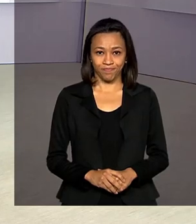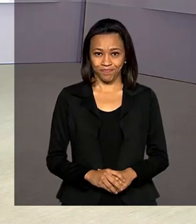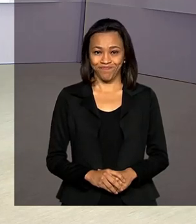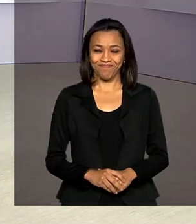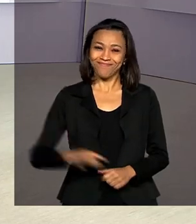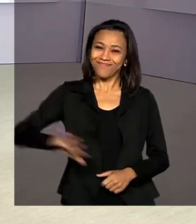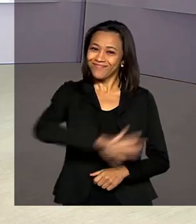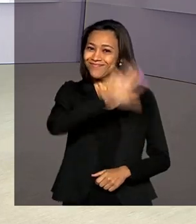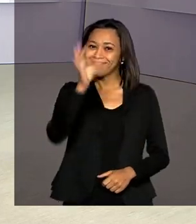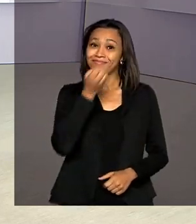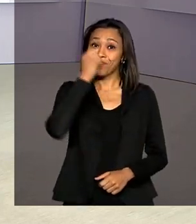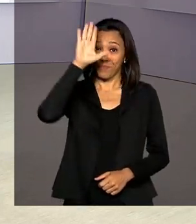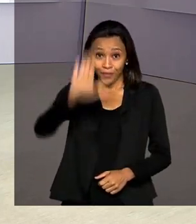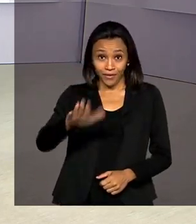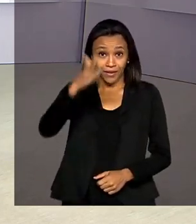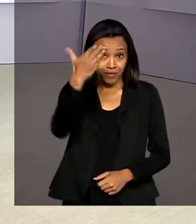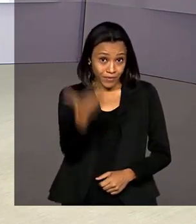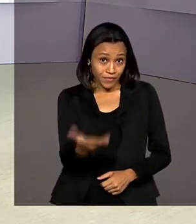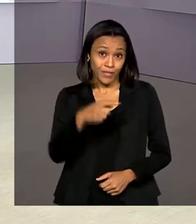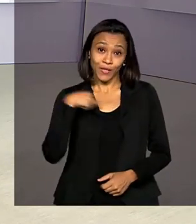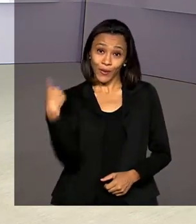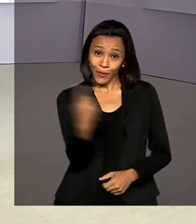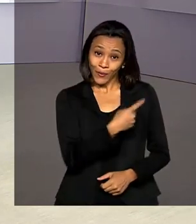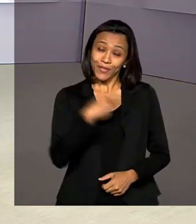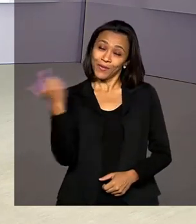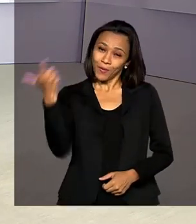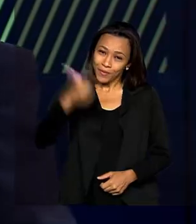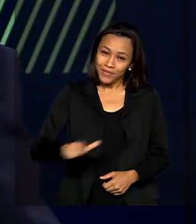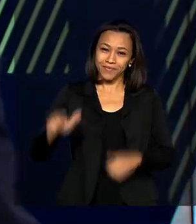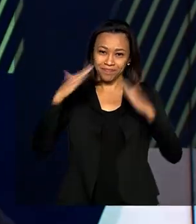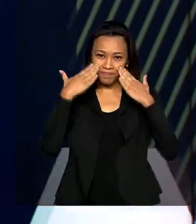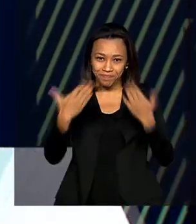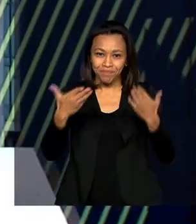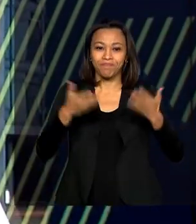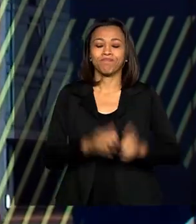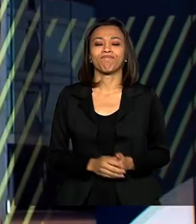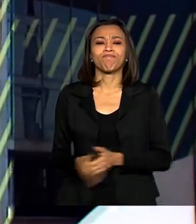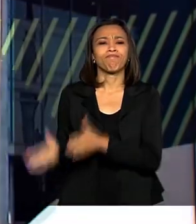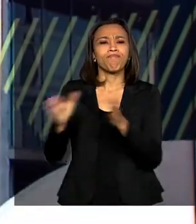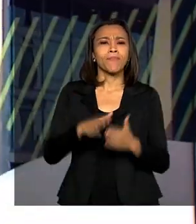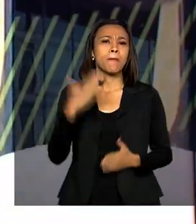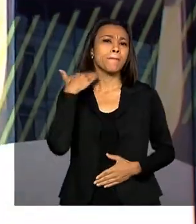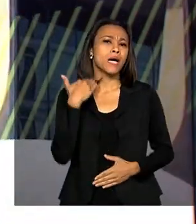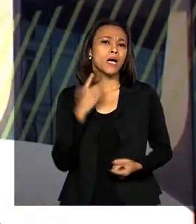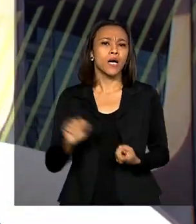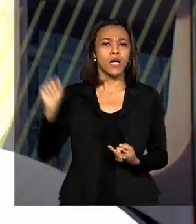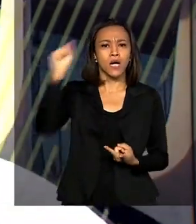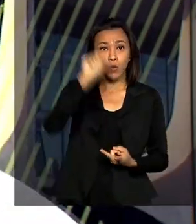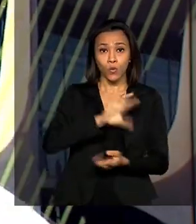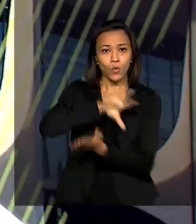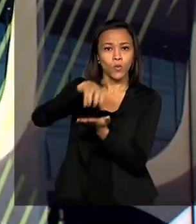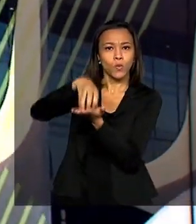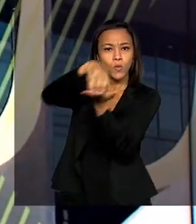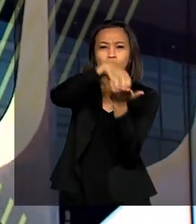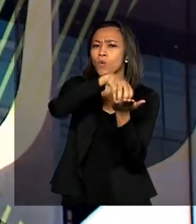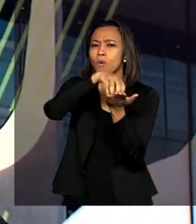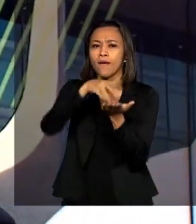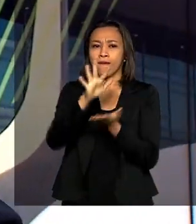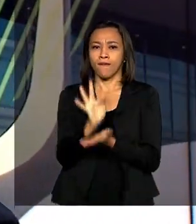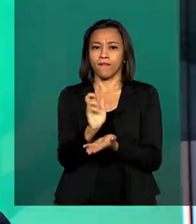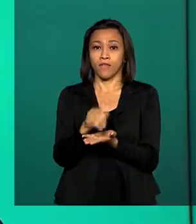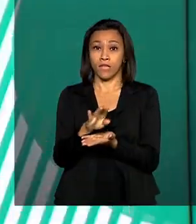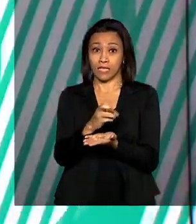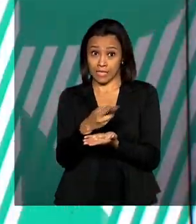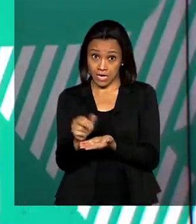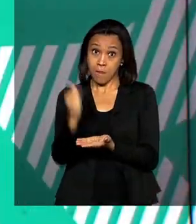Olá, boa tarde para você. O governo agora está de volta. Bancos e financeiras vão ter mais tempo para repor recursos